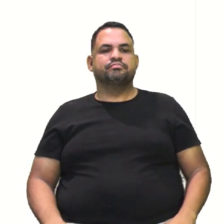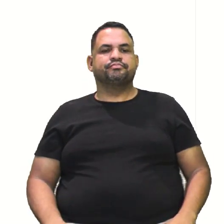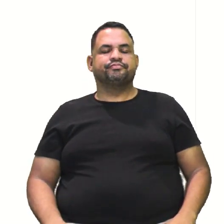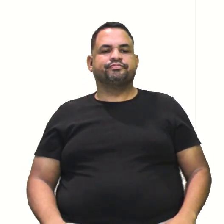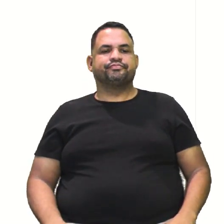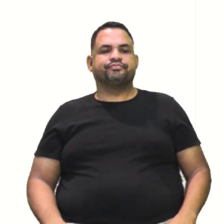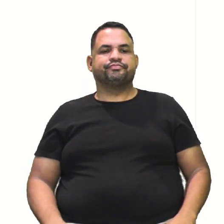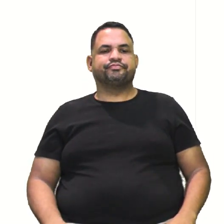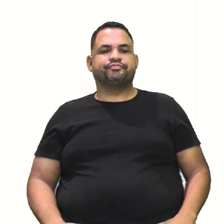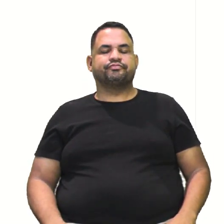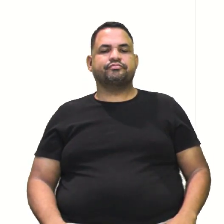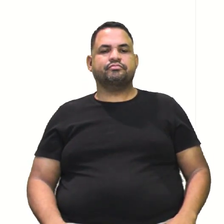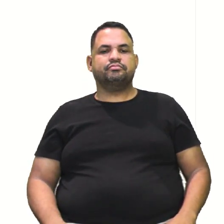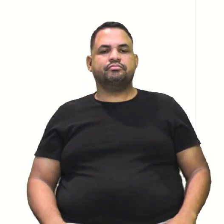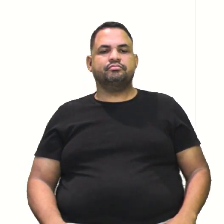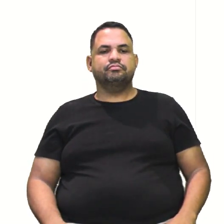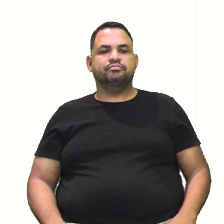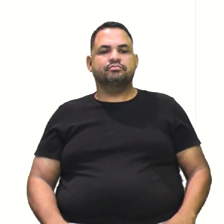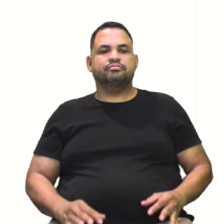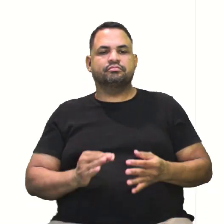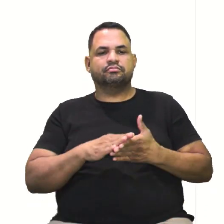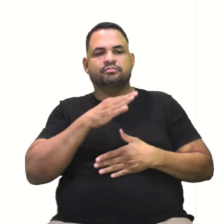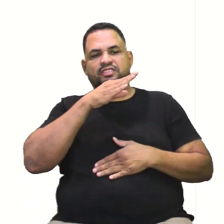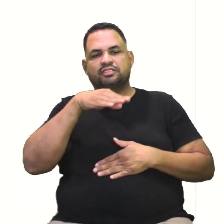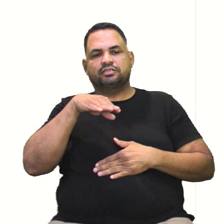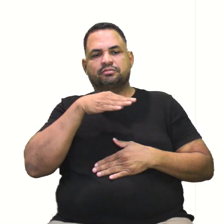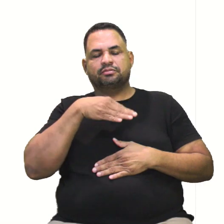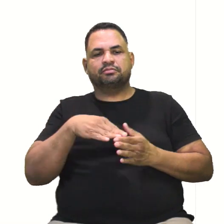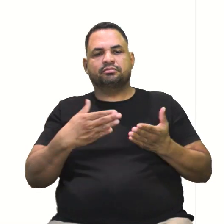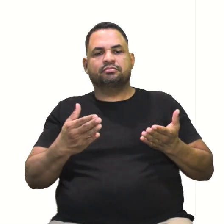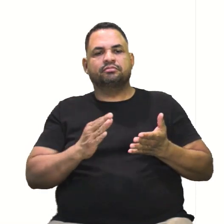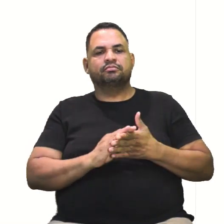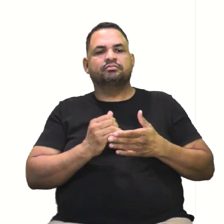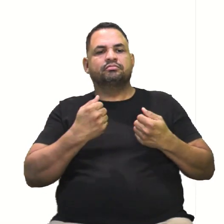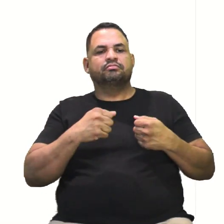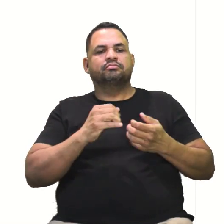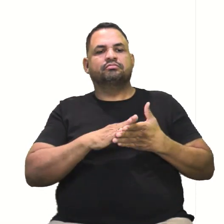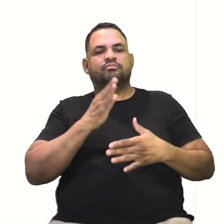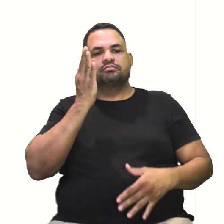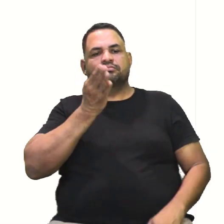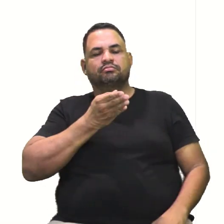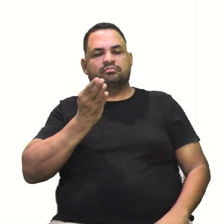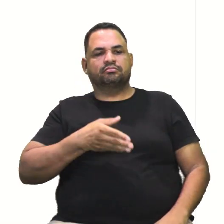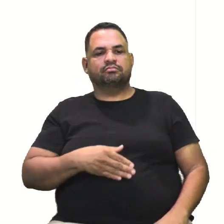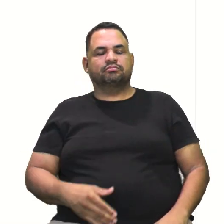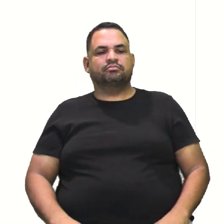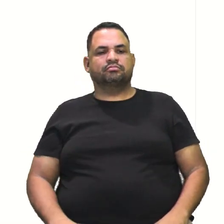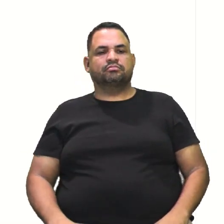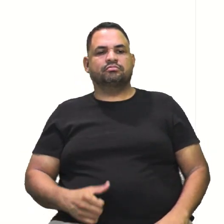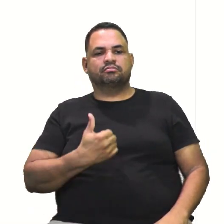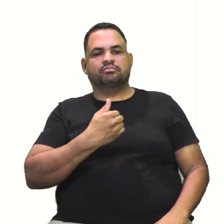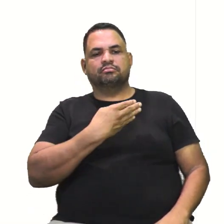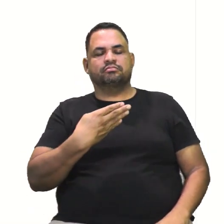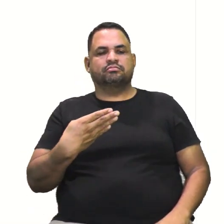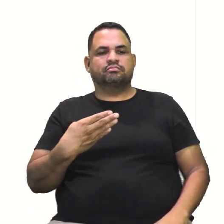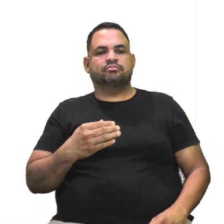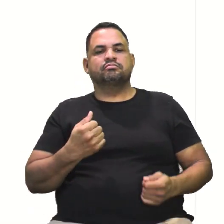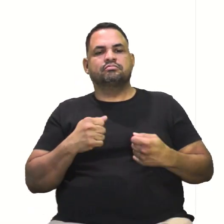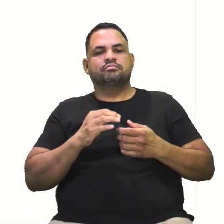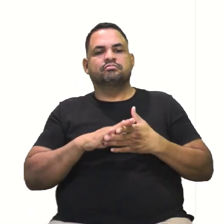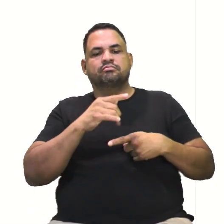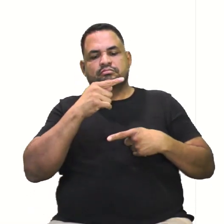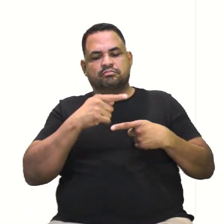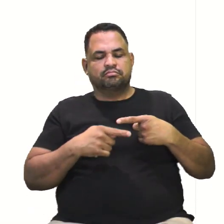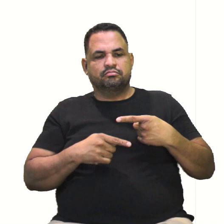E claro, né? Isso vai gerar uma simplificação. Ou seja, eu posso simplificar, porque 144 dá para